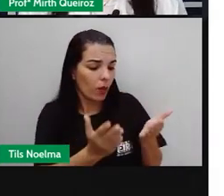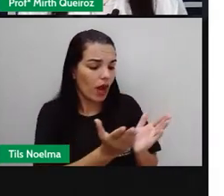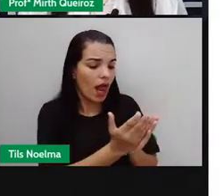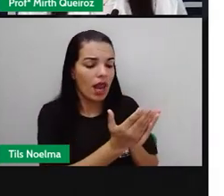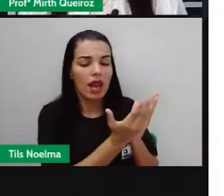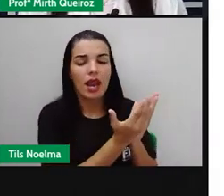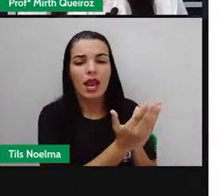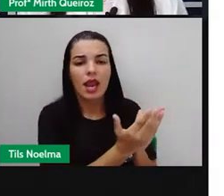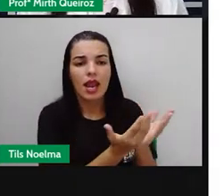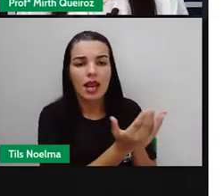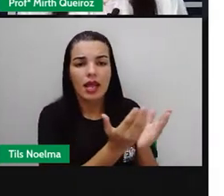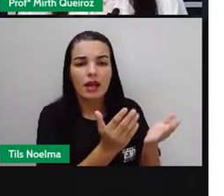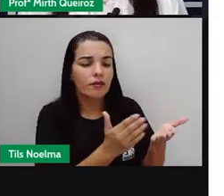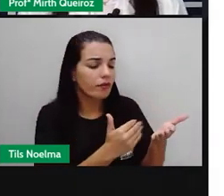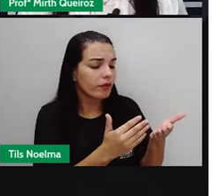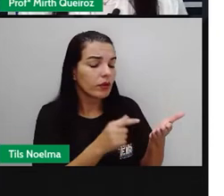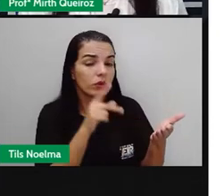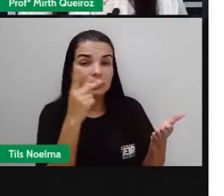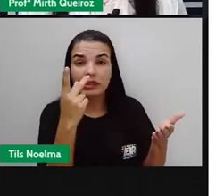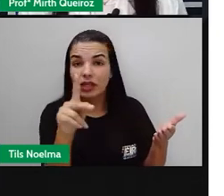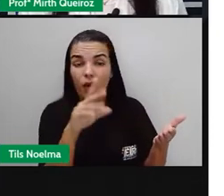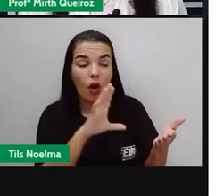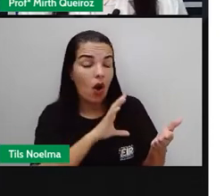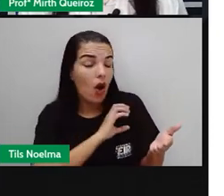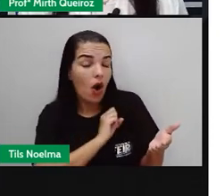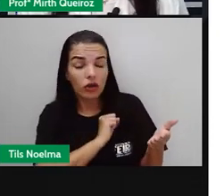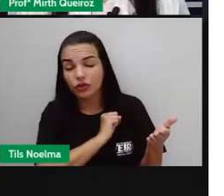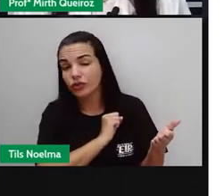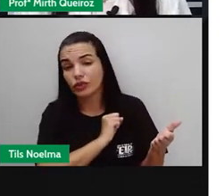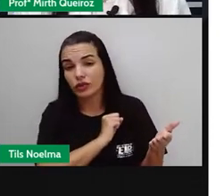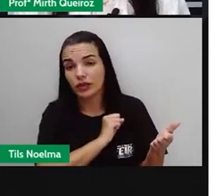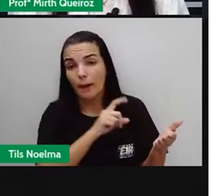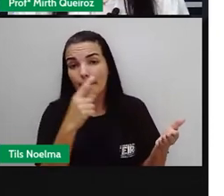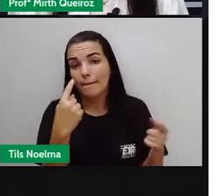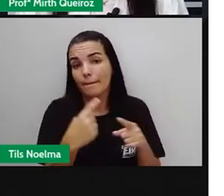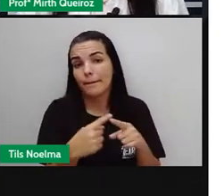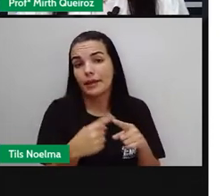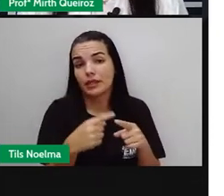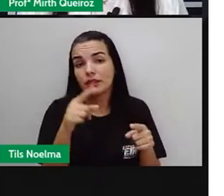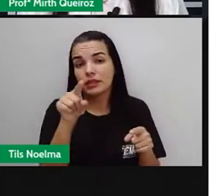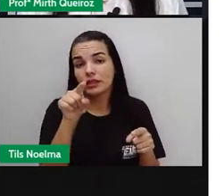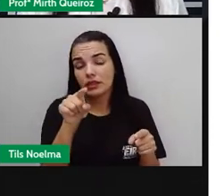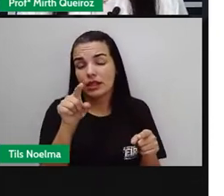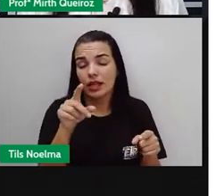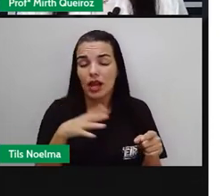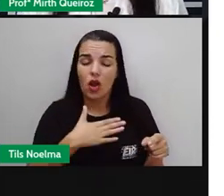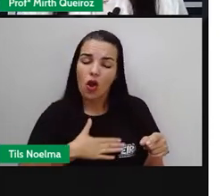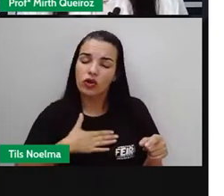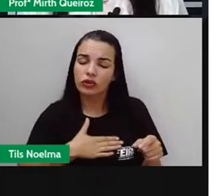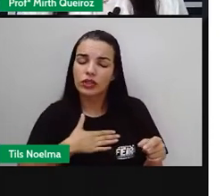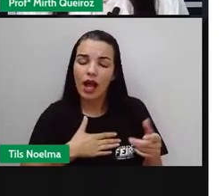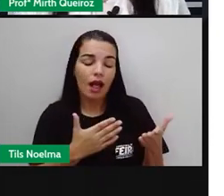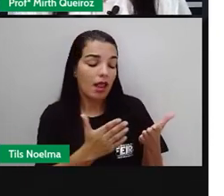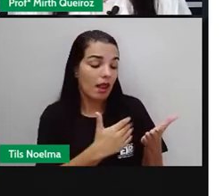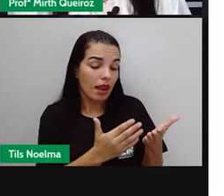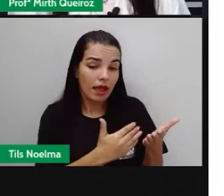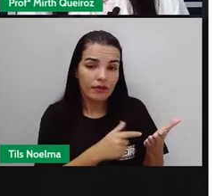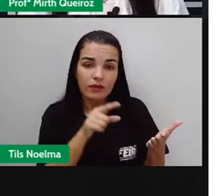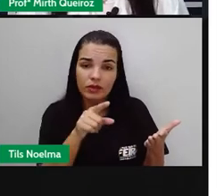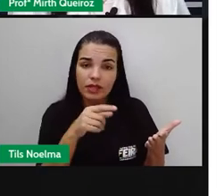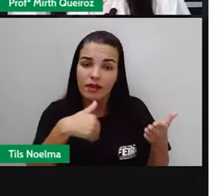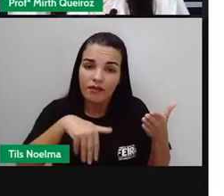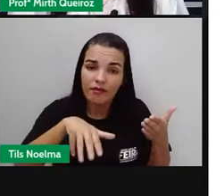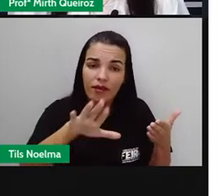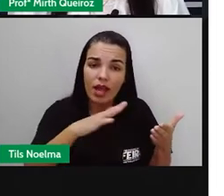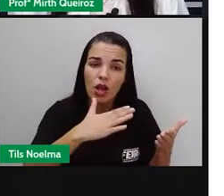gostar de ler, é interessante que você, primeiro, escolha os livros que te agradam, né? Então, não serão